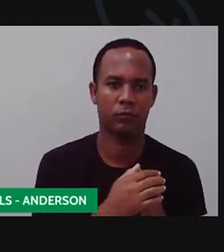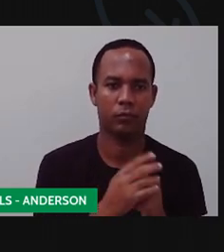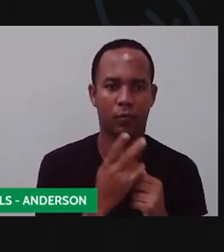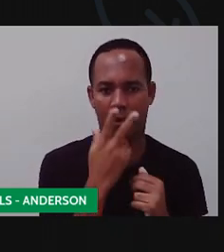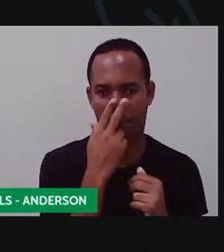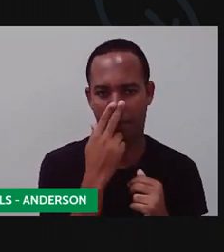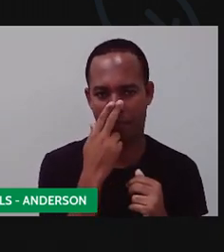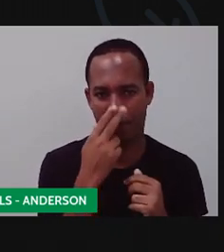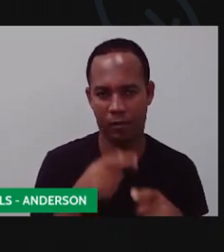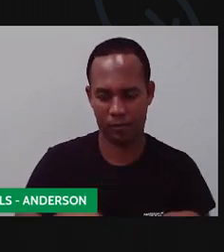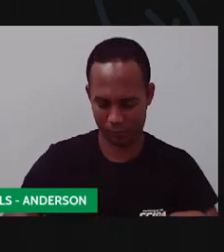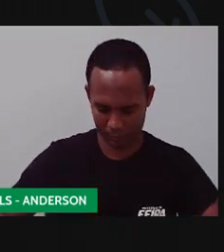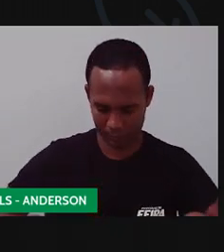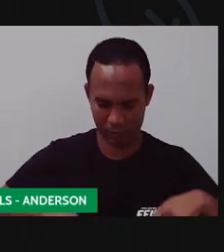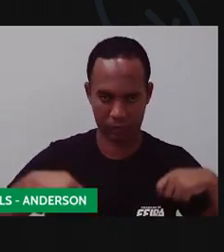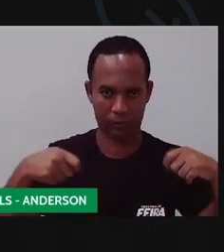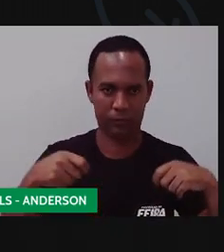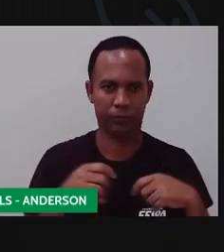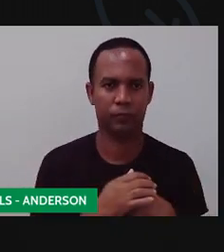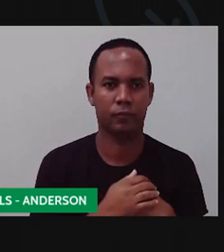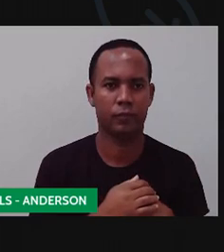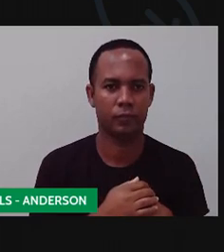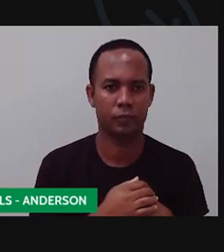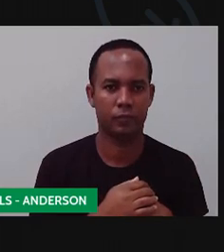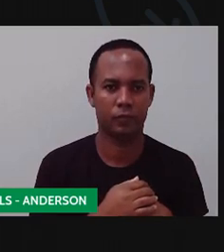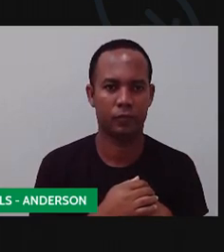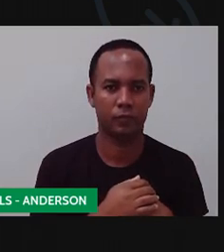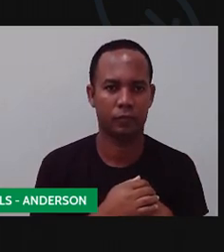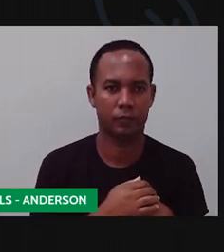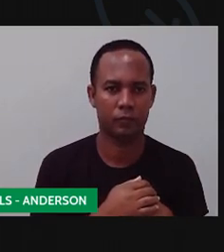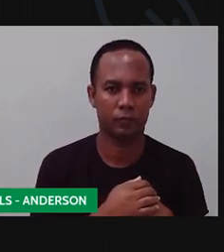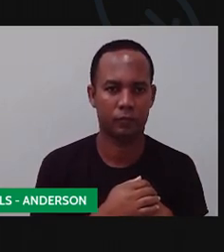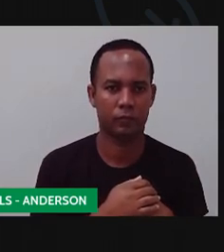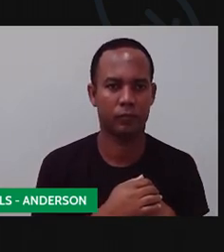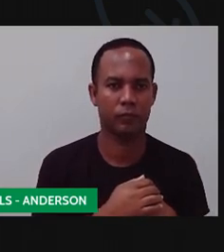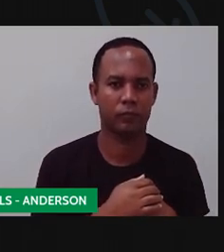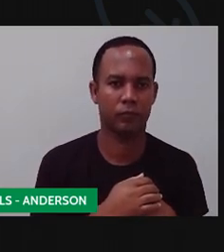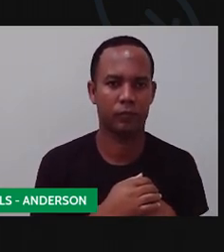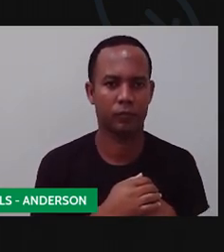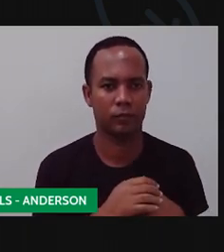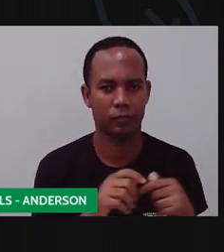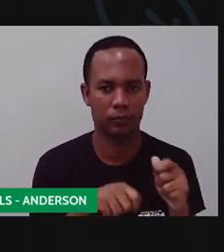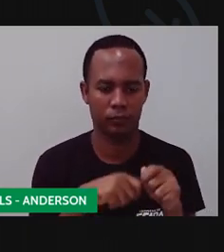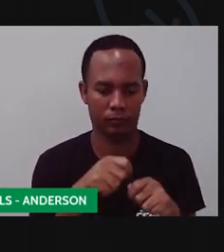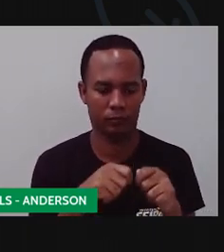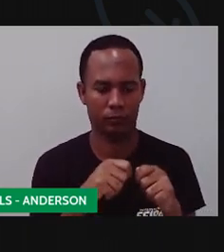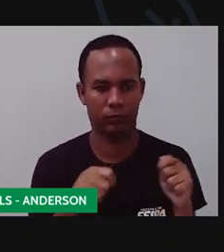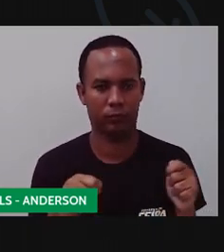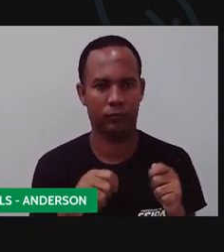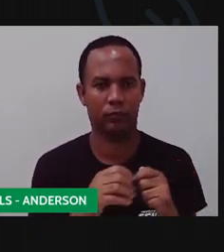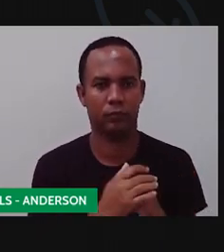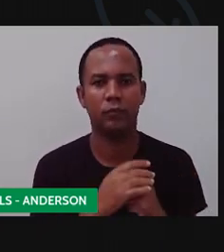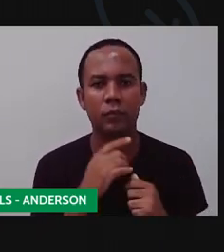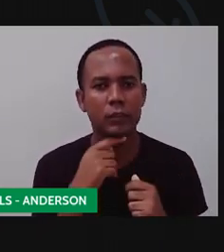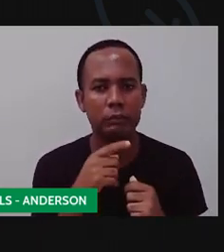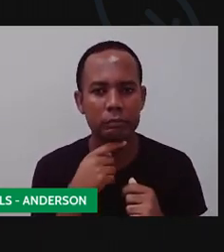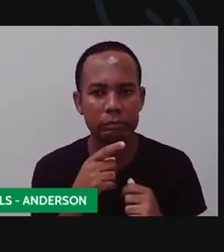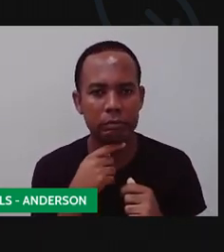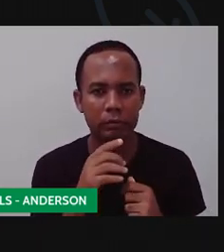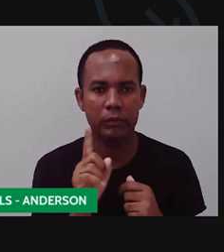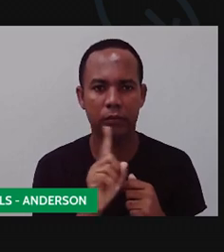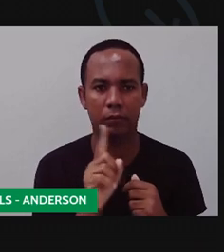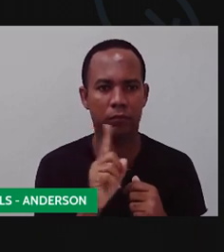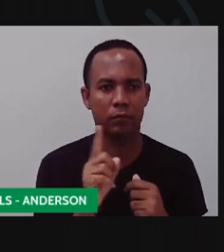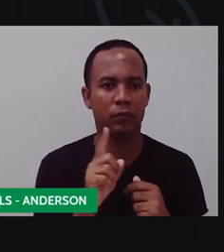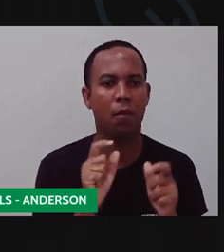foi Anderson? Pronto. Aí eu vim aqui no finalzinho, ó. E vou dar um nó. Ó, se você não conseguir dar um nó sozinho,